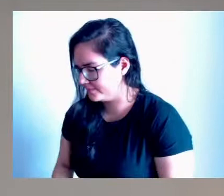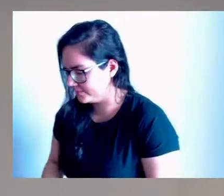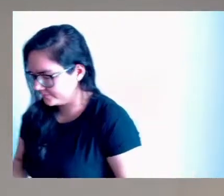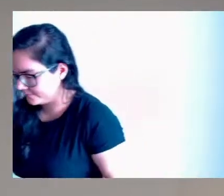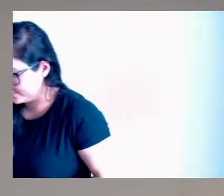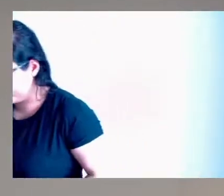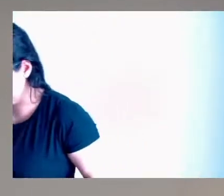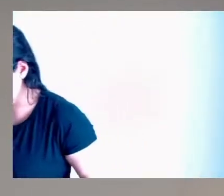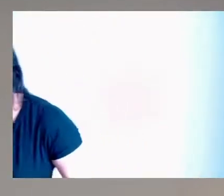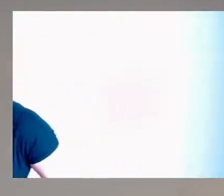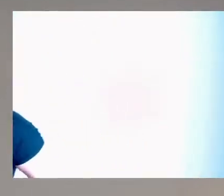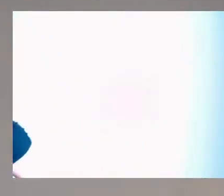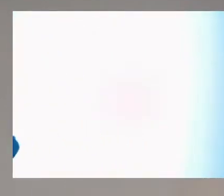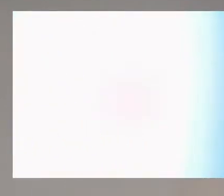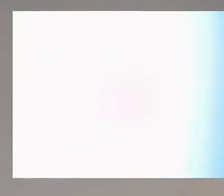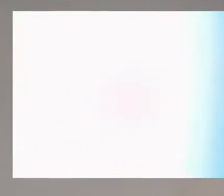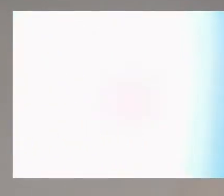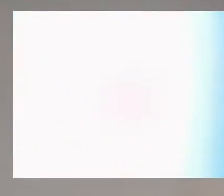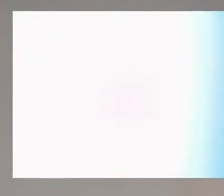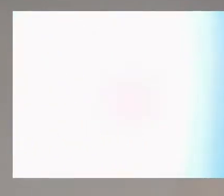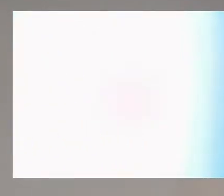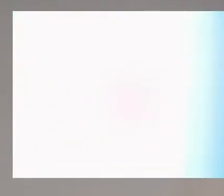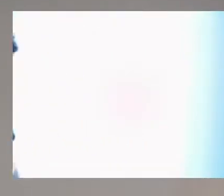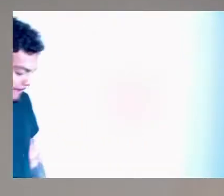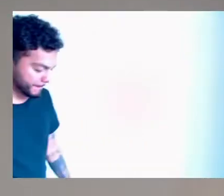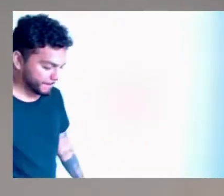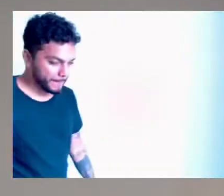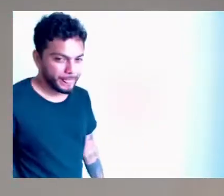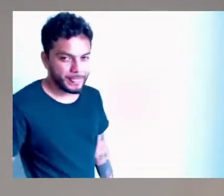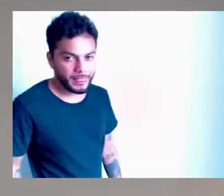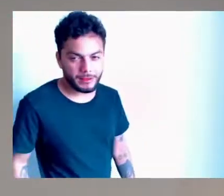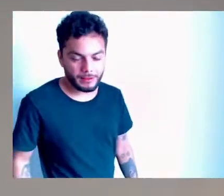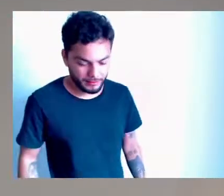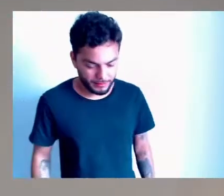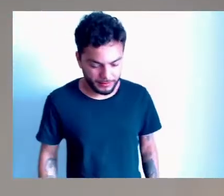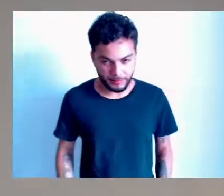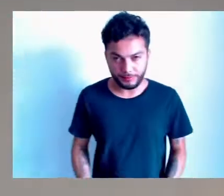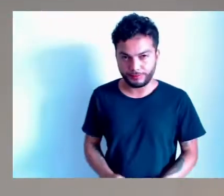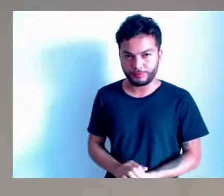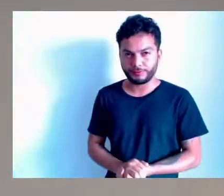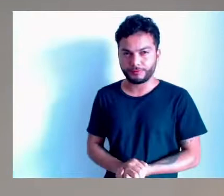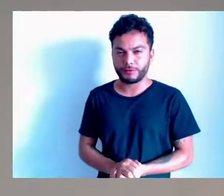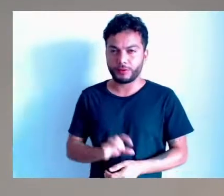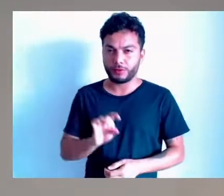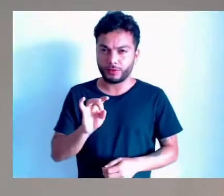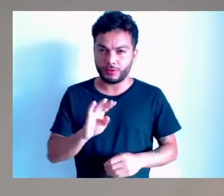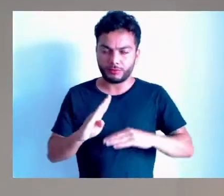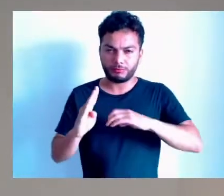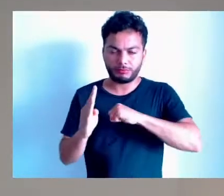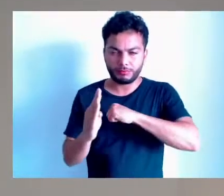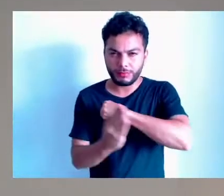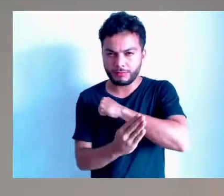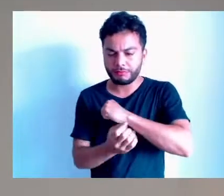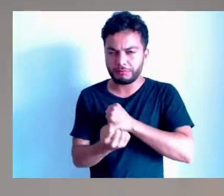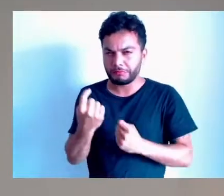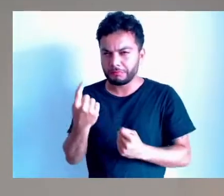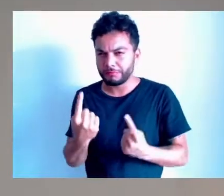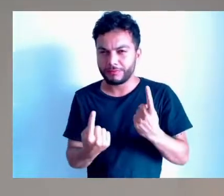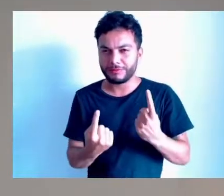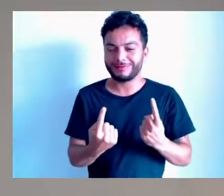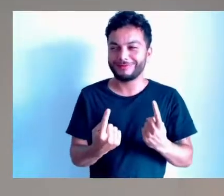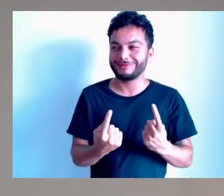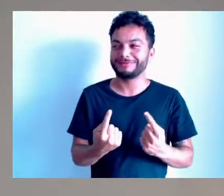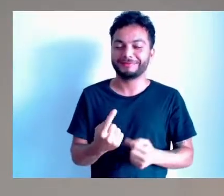como um todo, nós aqui vereadores, como representantes, não adianta só olhar um bairro ou outro, mas temos que ver isso tudo.